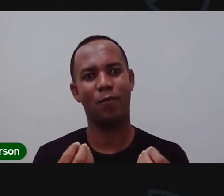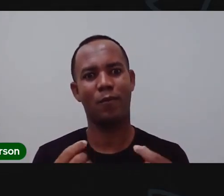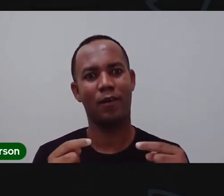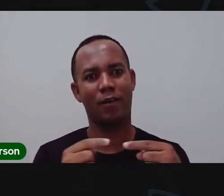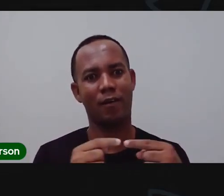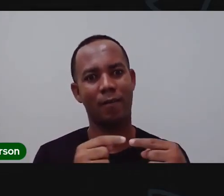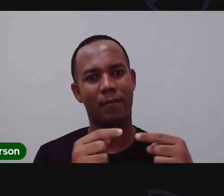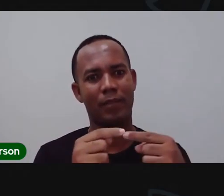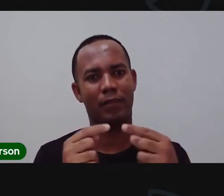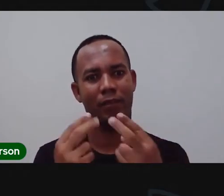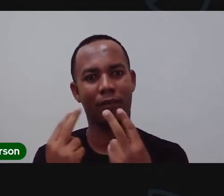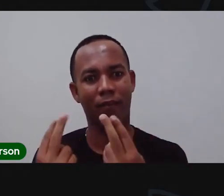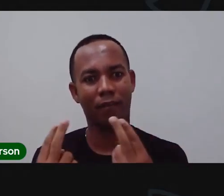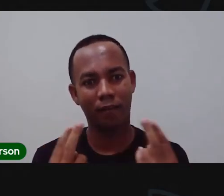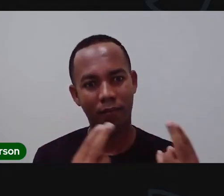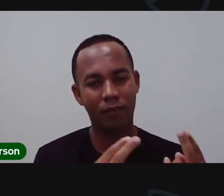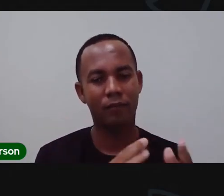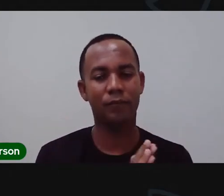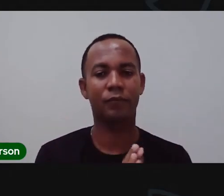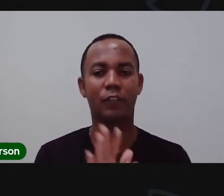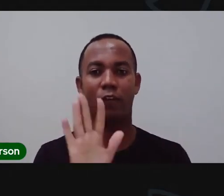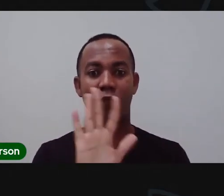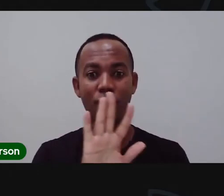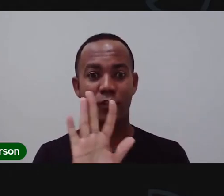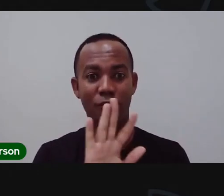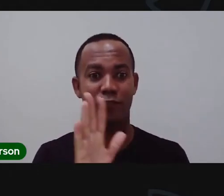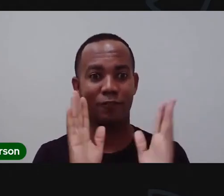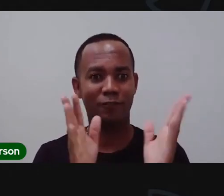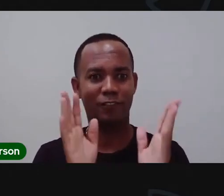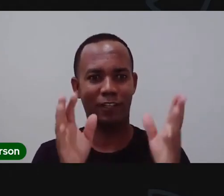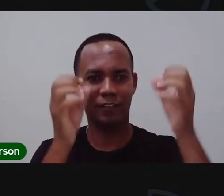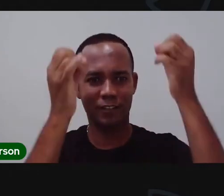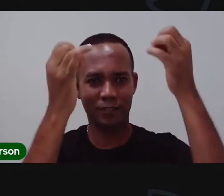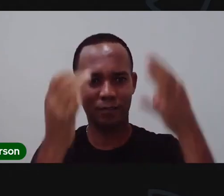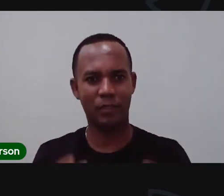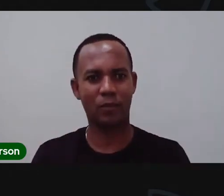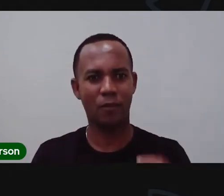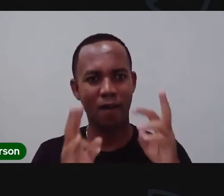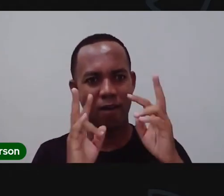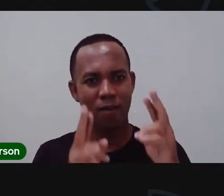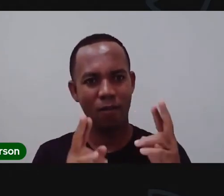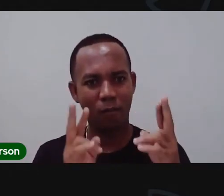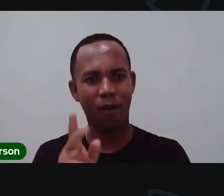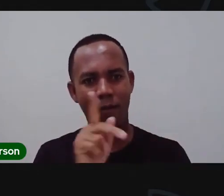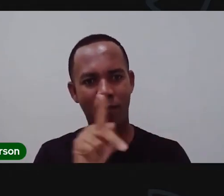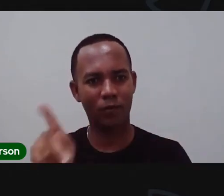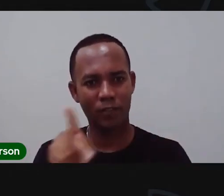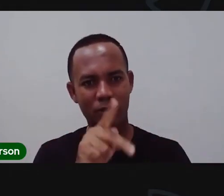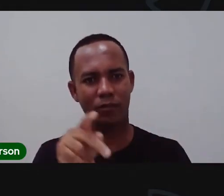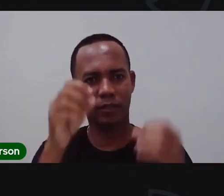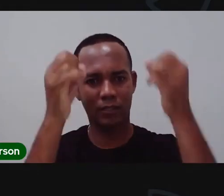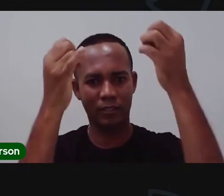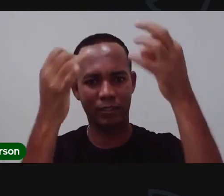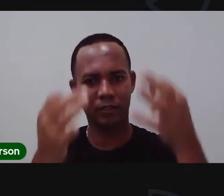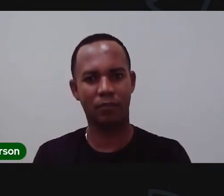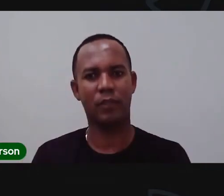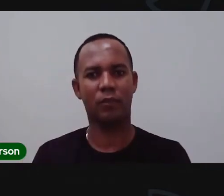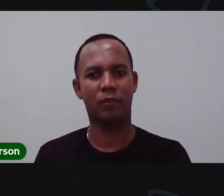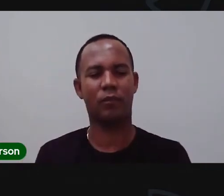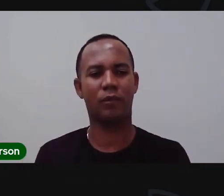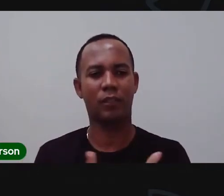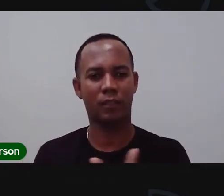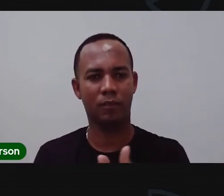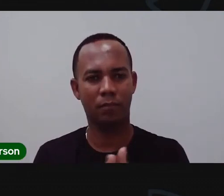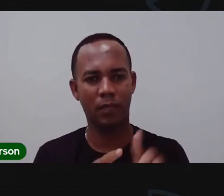material e imaterial? Na verdade, o vídeo só reafirma tudo aquilo que a Pró Maria tem falado aí com vocês, tem